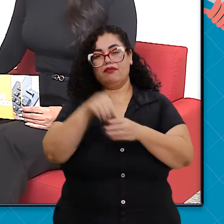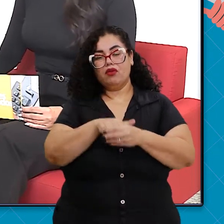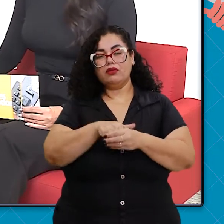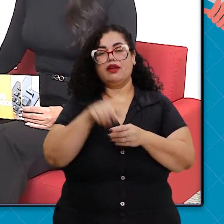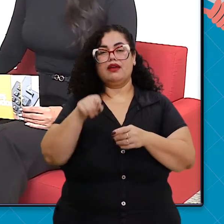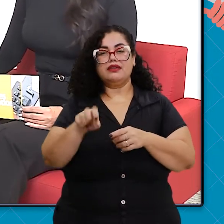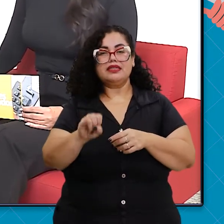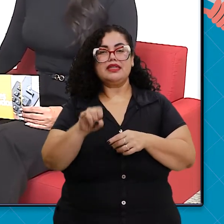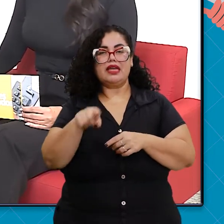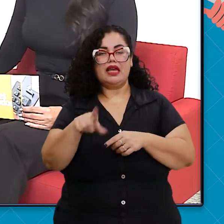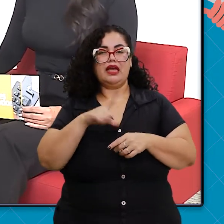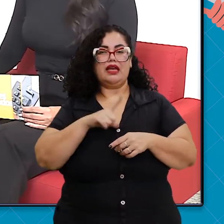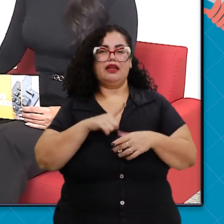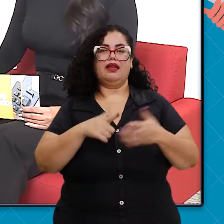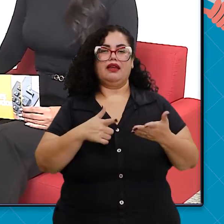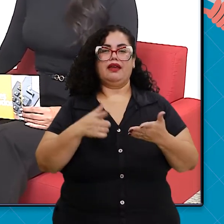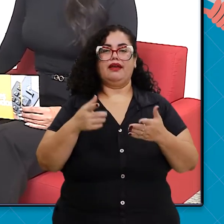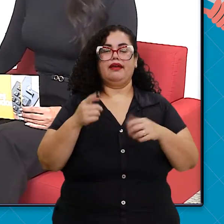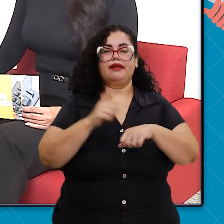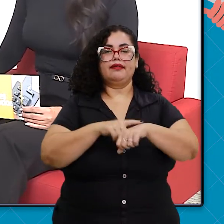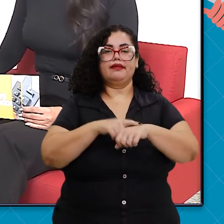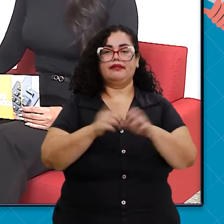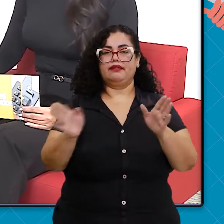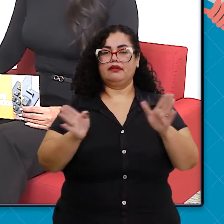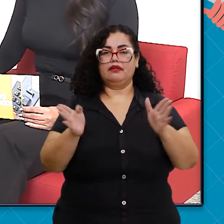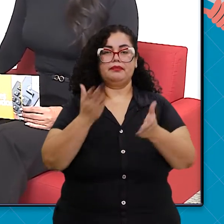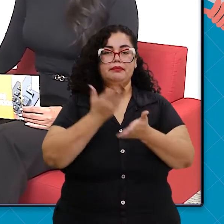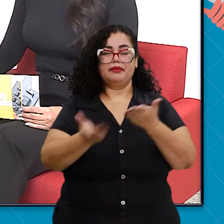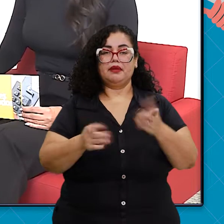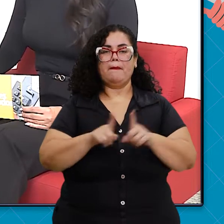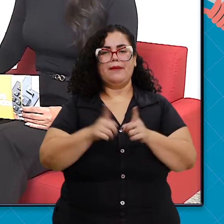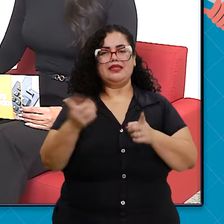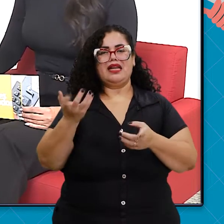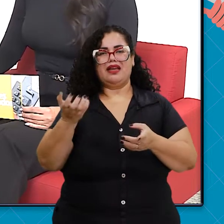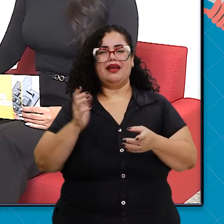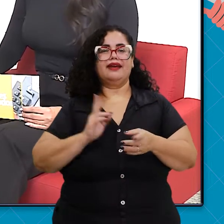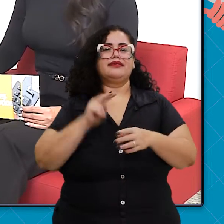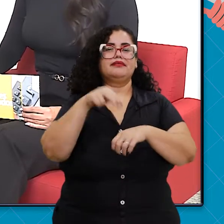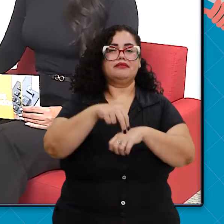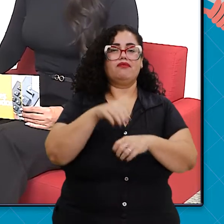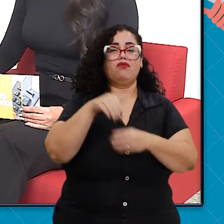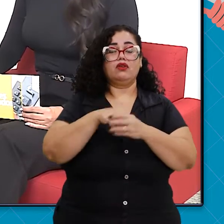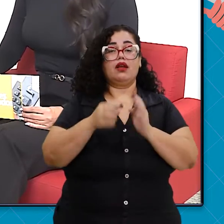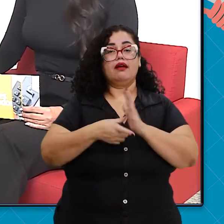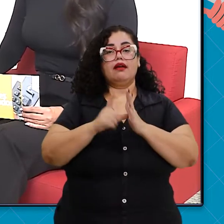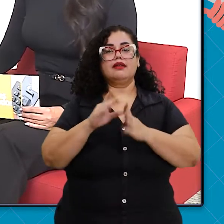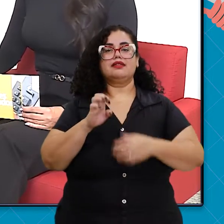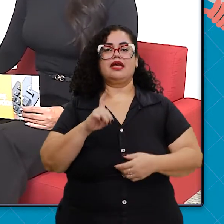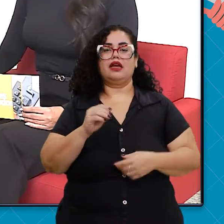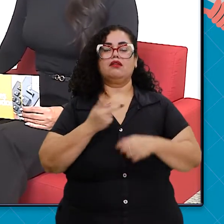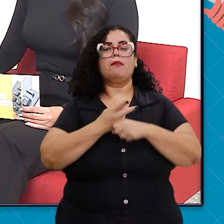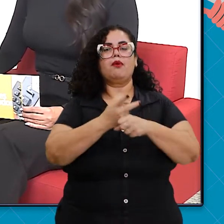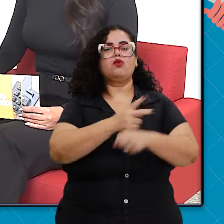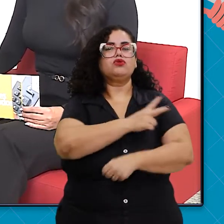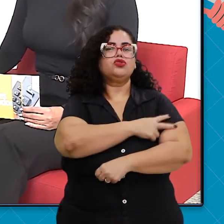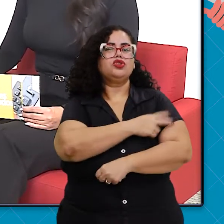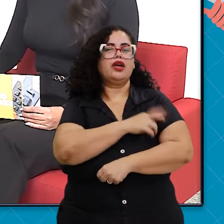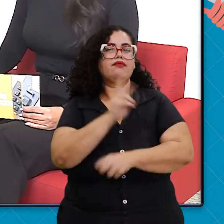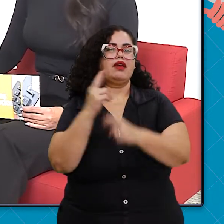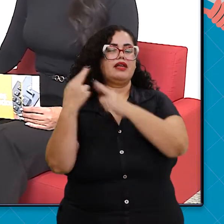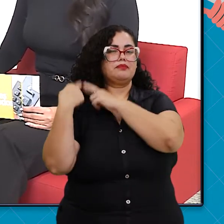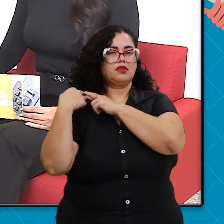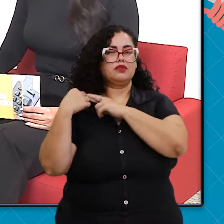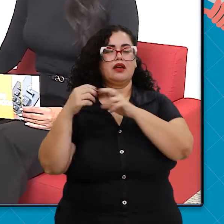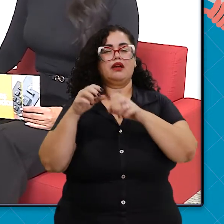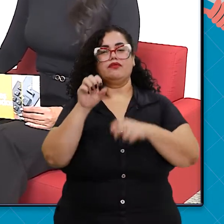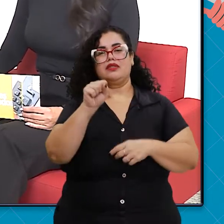acaso ele perdeu esse prazo, mas ele quer muito votar, ele chega mais cedo, procura o chefe da sessão,